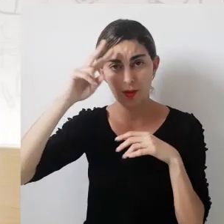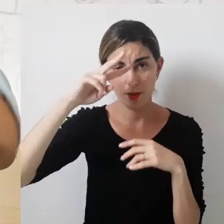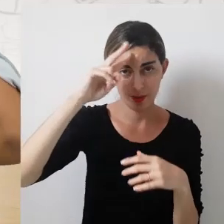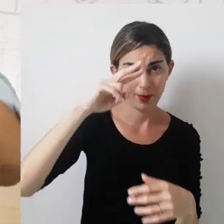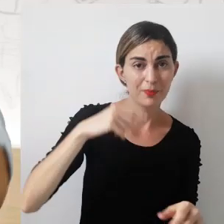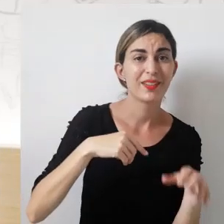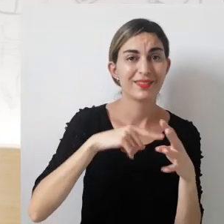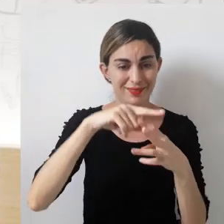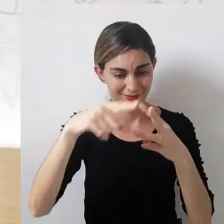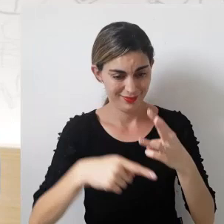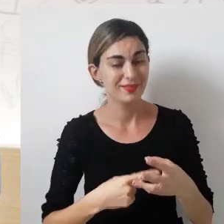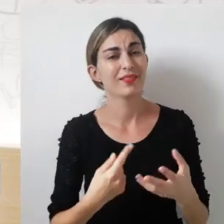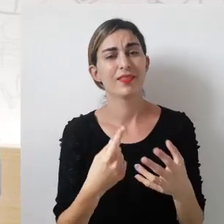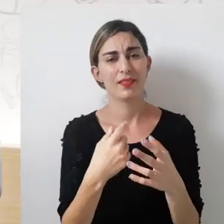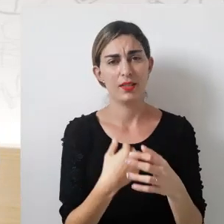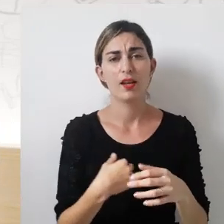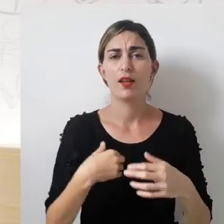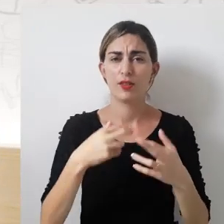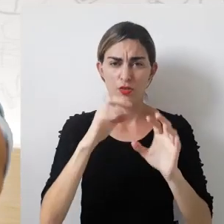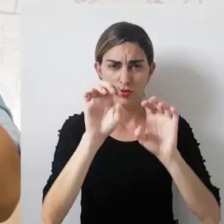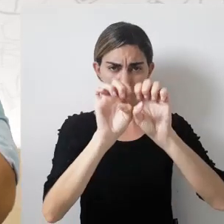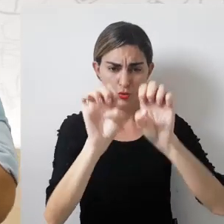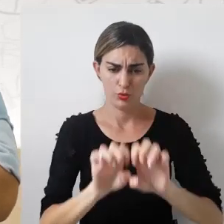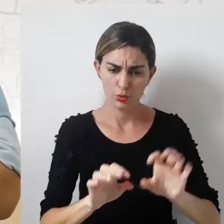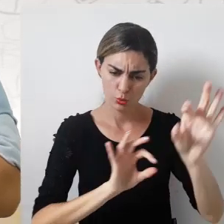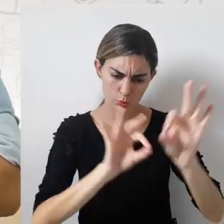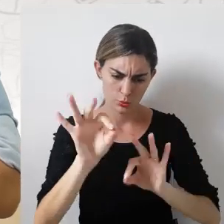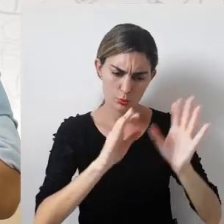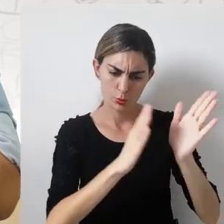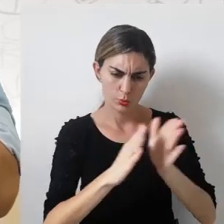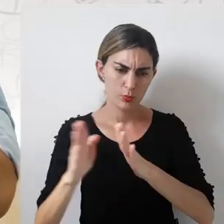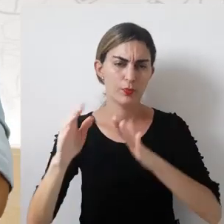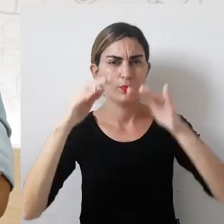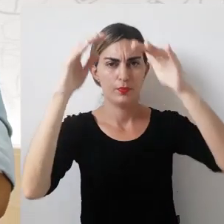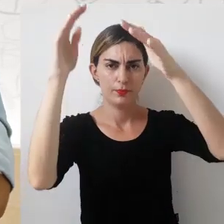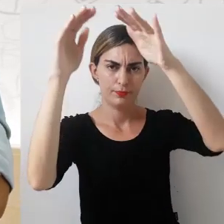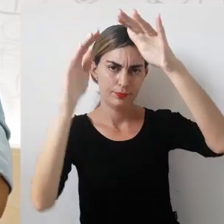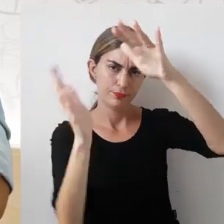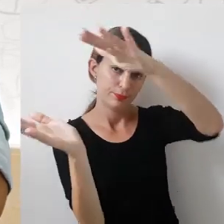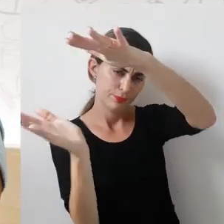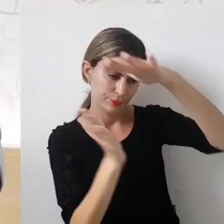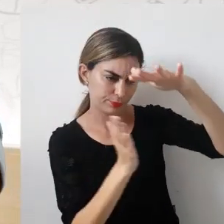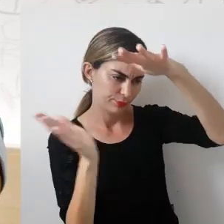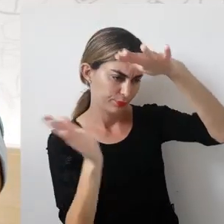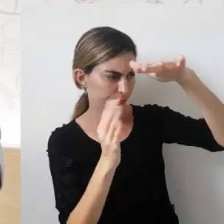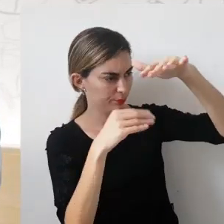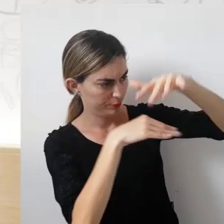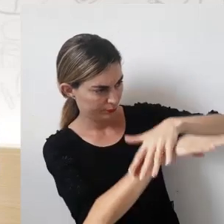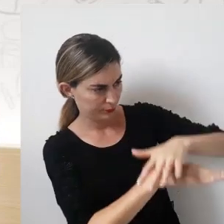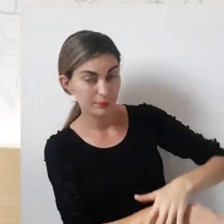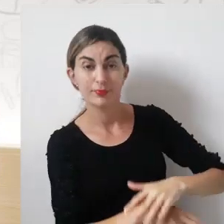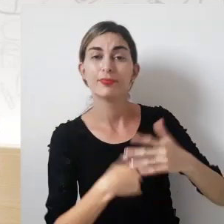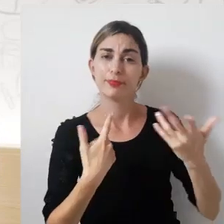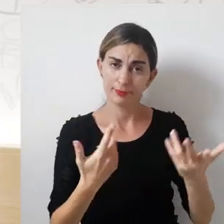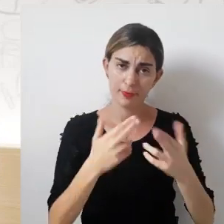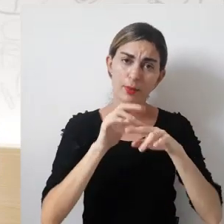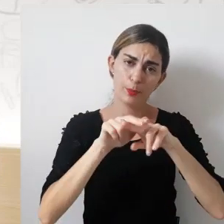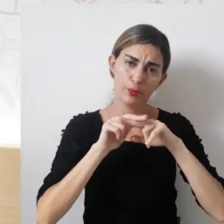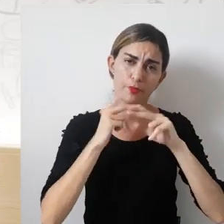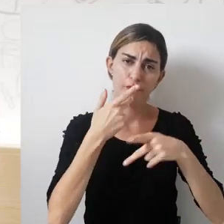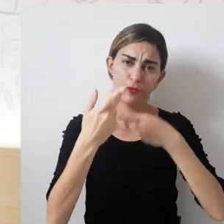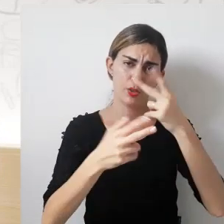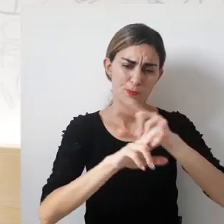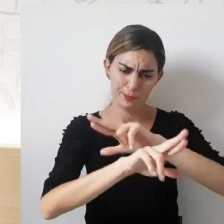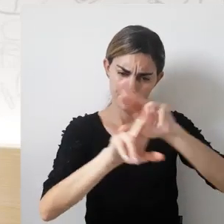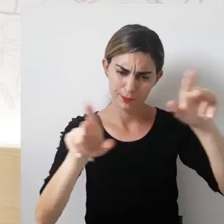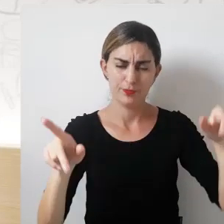Lembram-se que essas funções estavam na estrutura de armazenamento, por isso que nós dizemos que muitas funções são